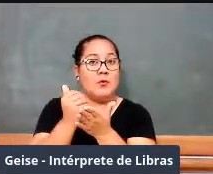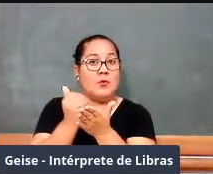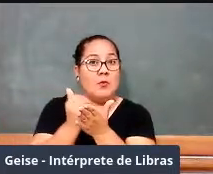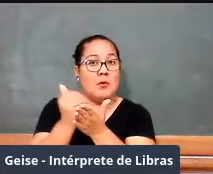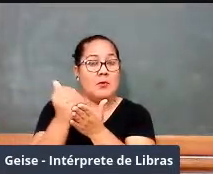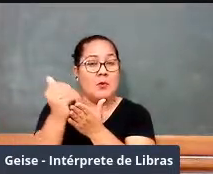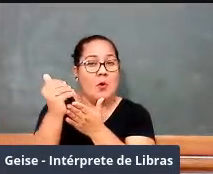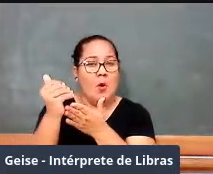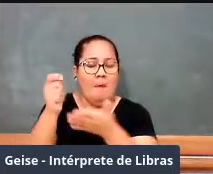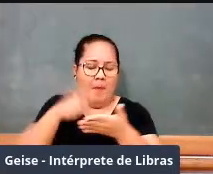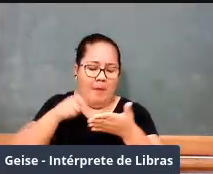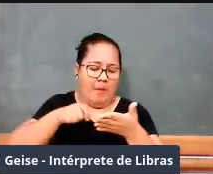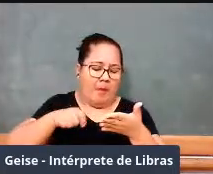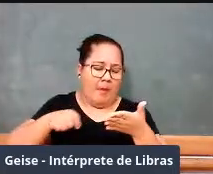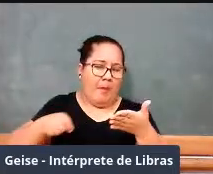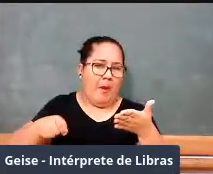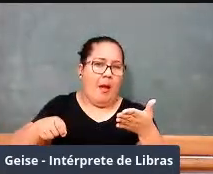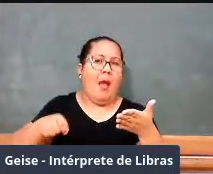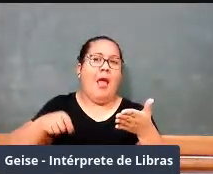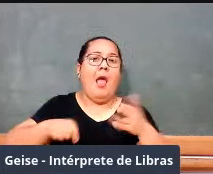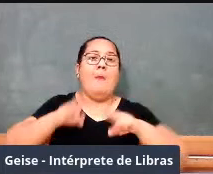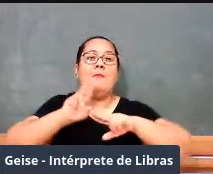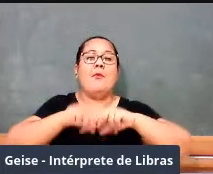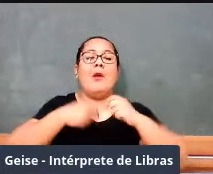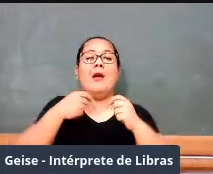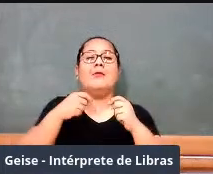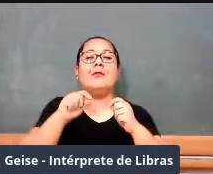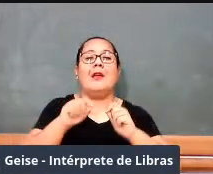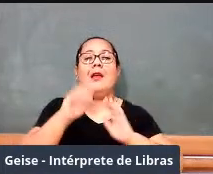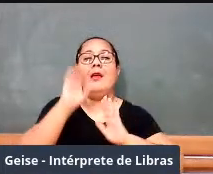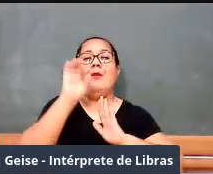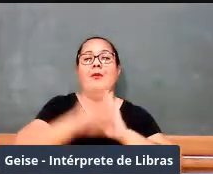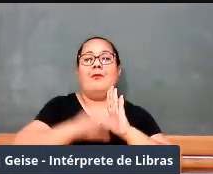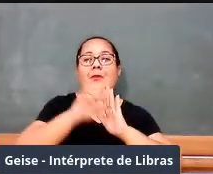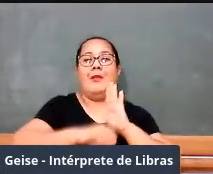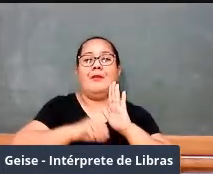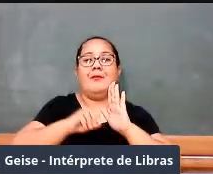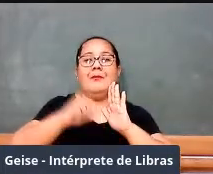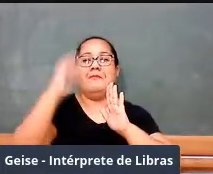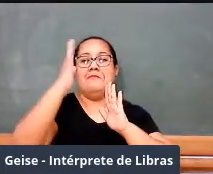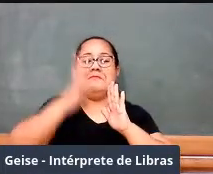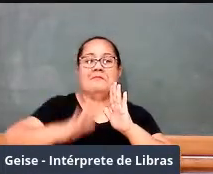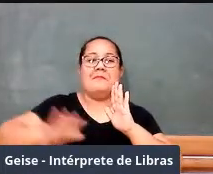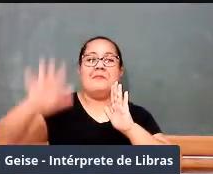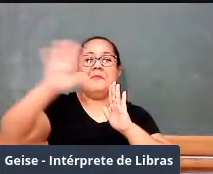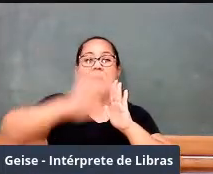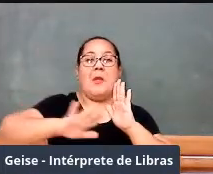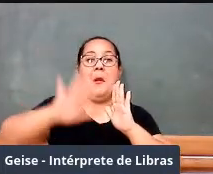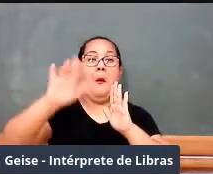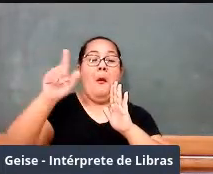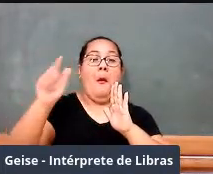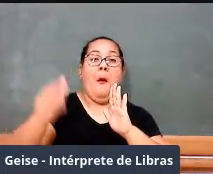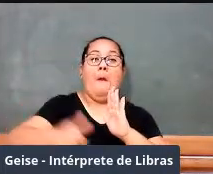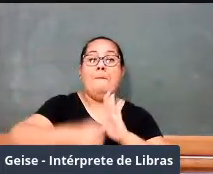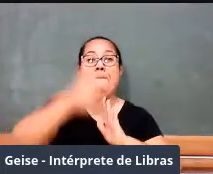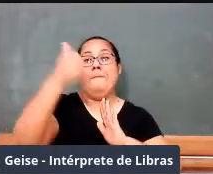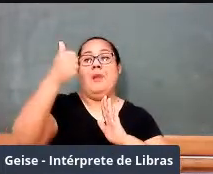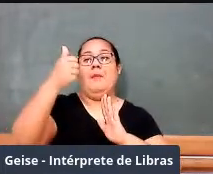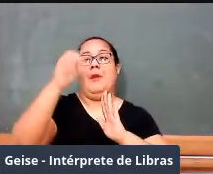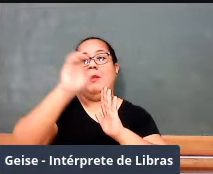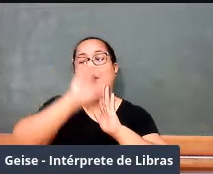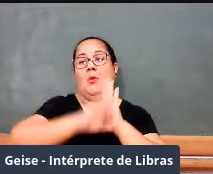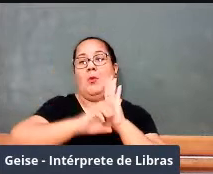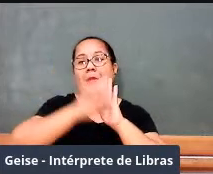para montar o Currículo Nacional de Matemática. O primeiro Currículo Nacional de